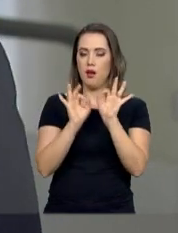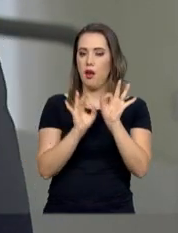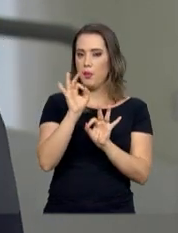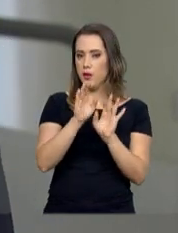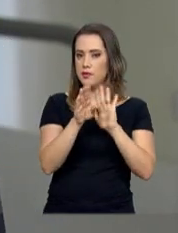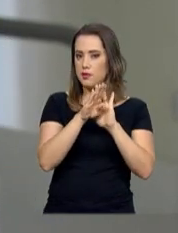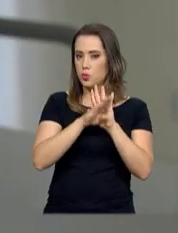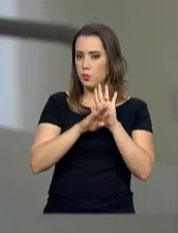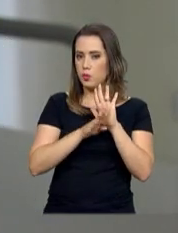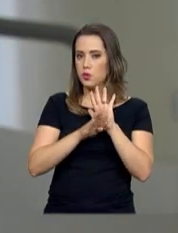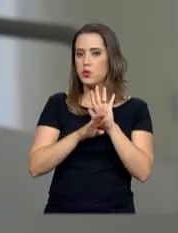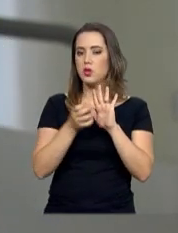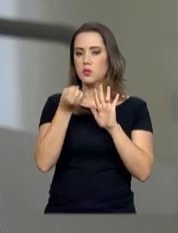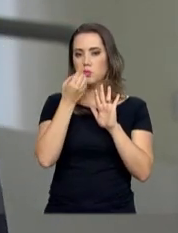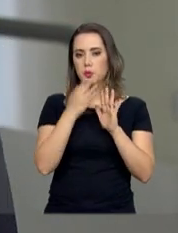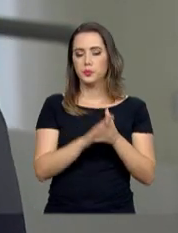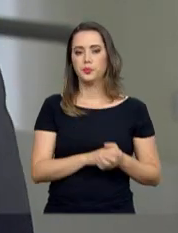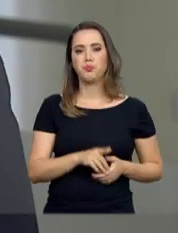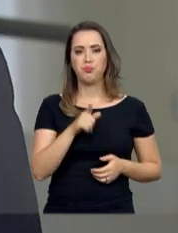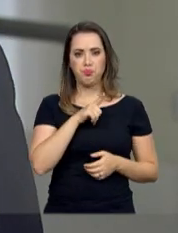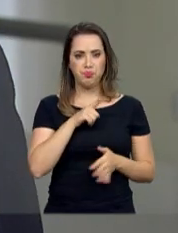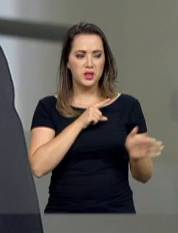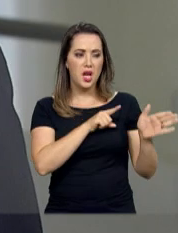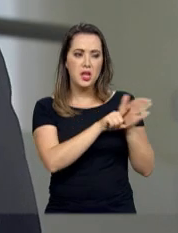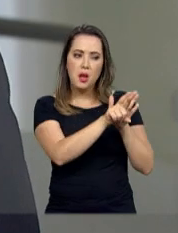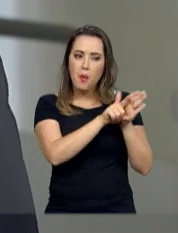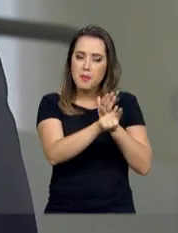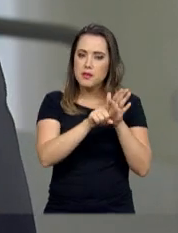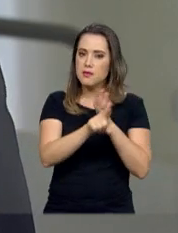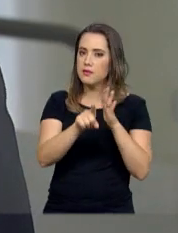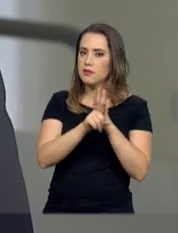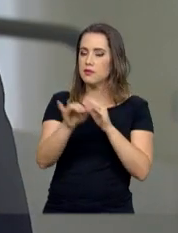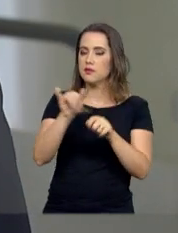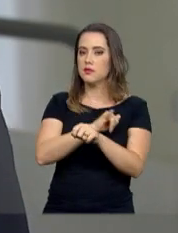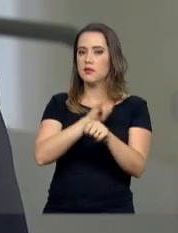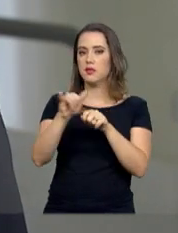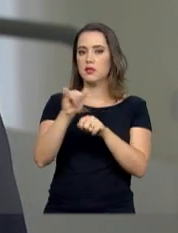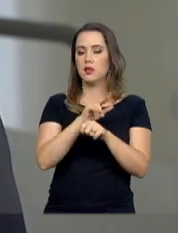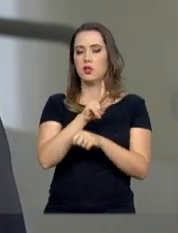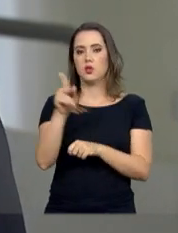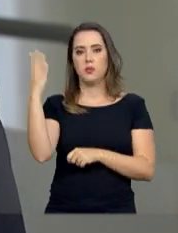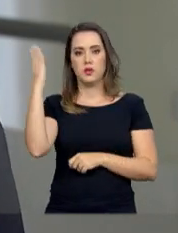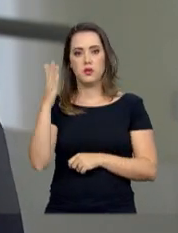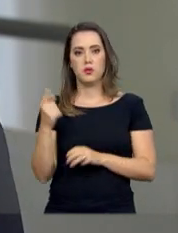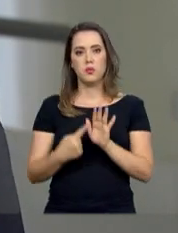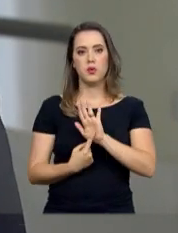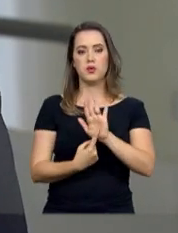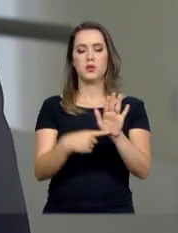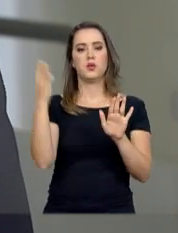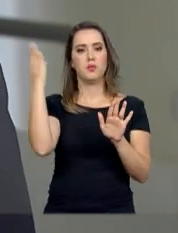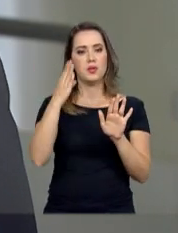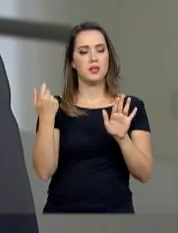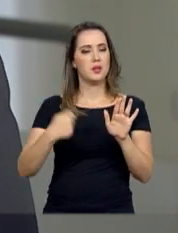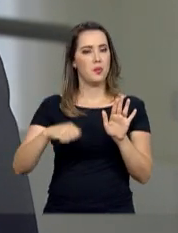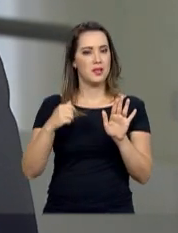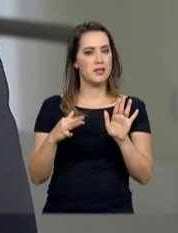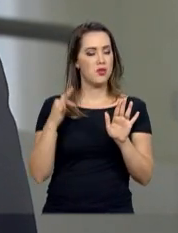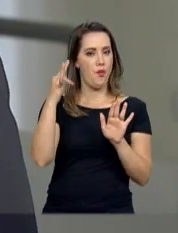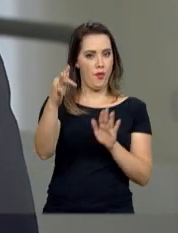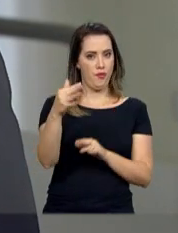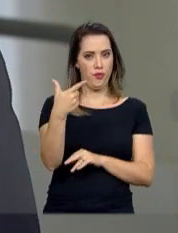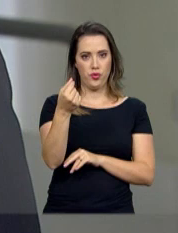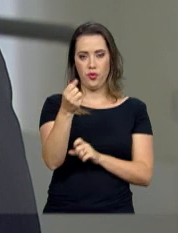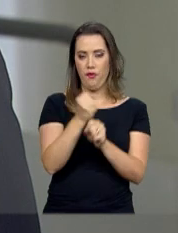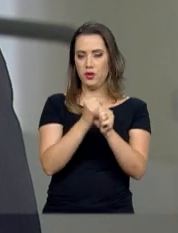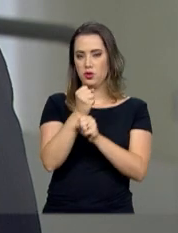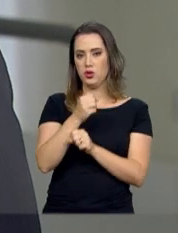Um recente estudo da Secretaria Especial de Assuntos e Estratégicos da Presidência da República aponta que o Brasil precisa nos próximos 20 anos de 8